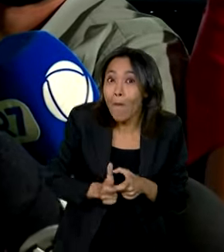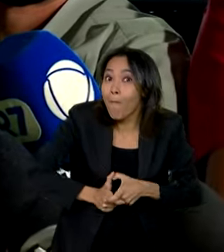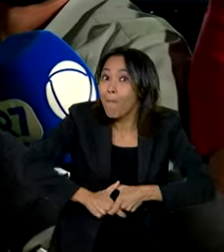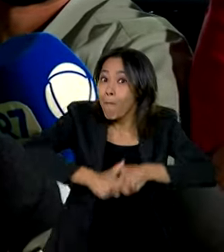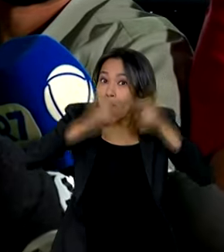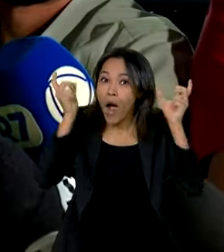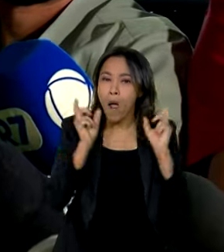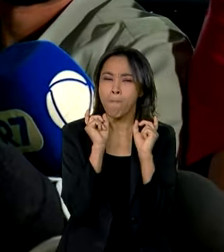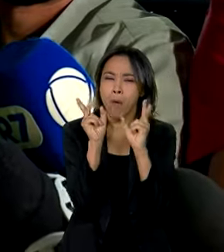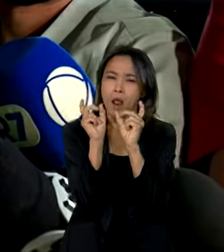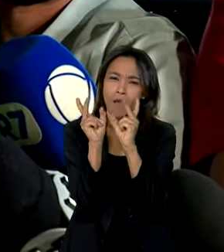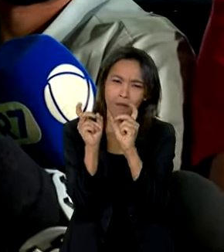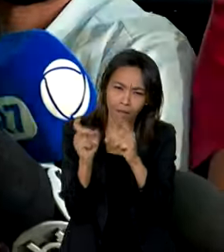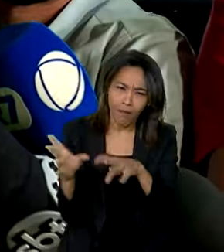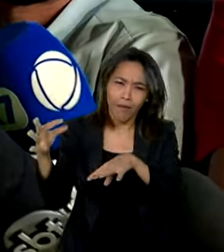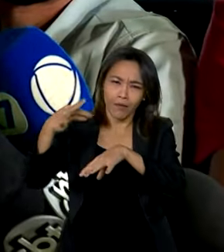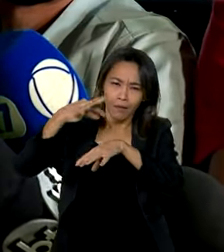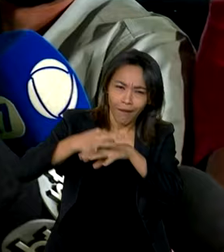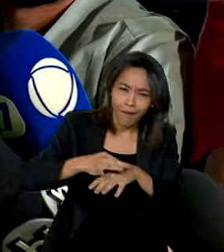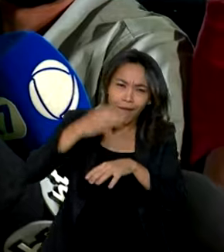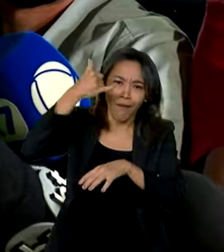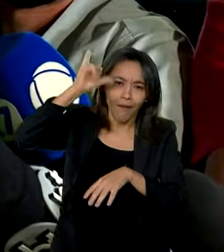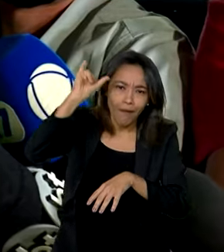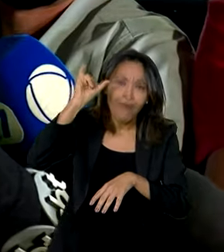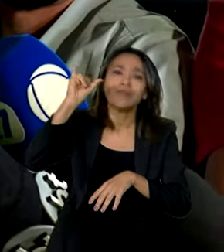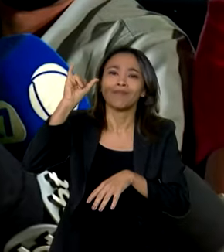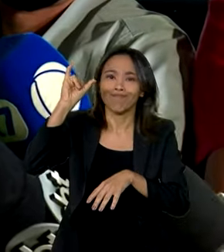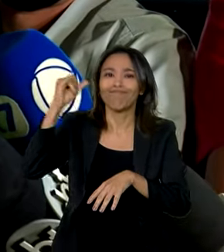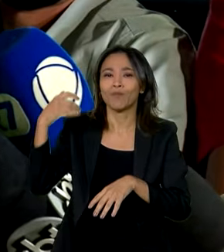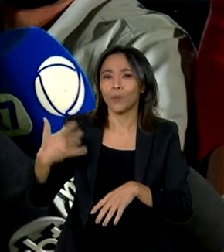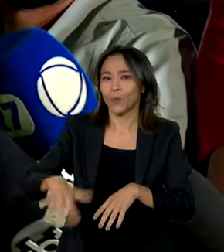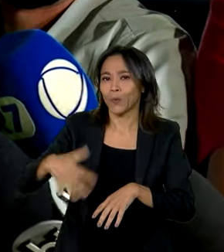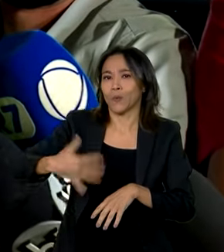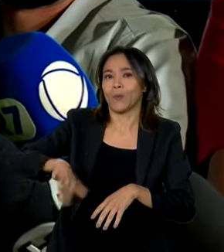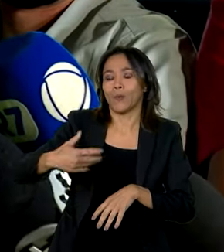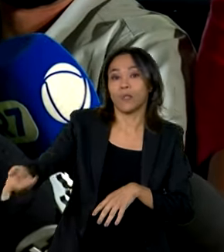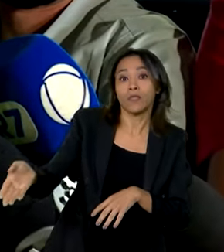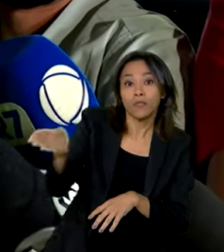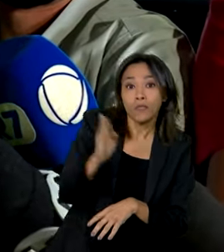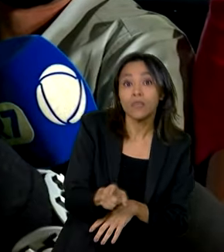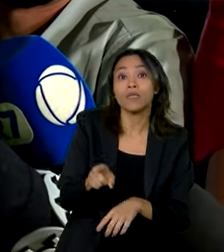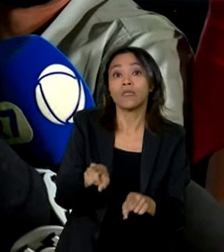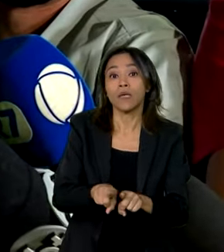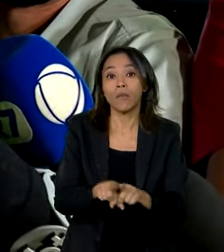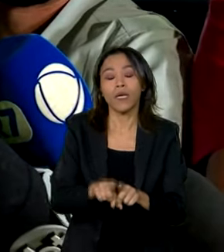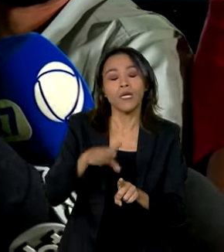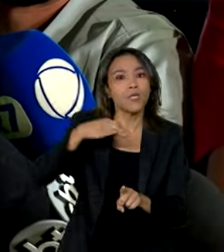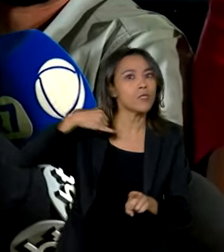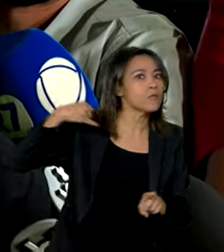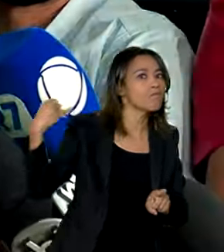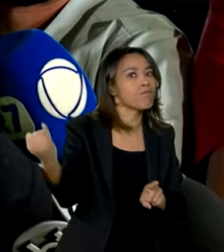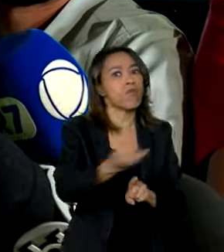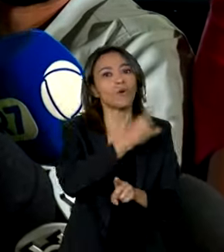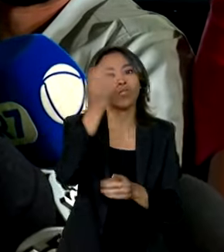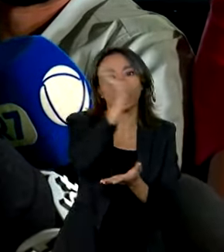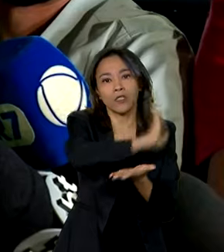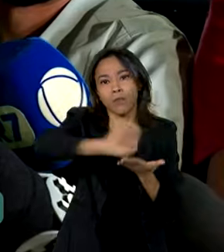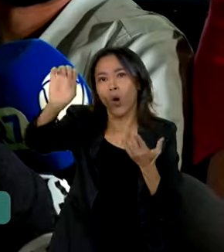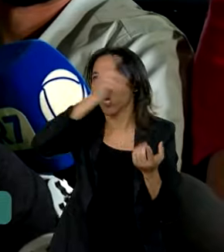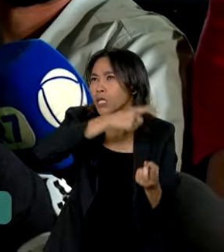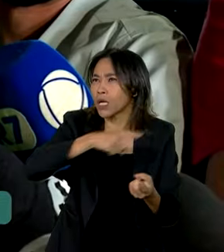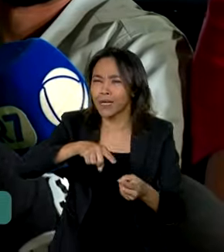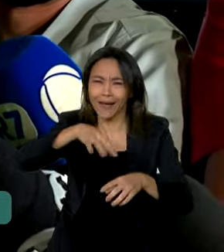mundo em pecuária bovina, sendo também um importante exportador de carne